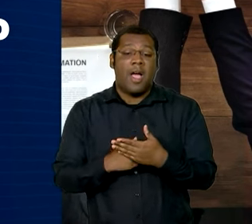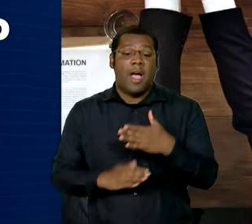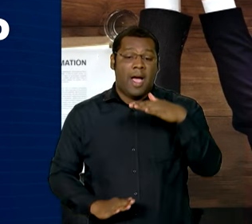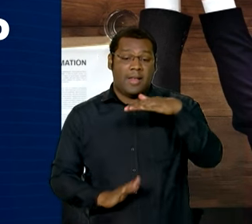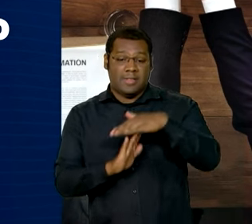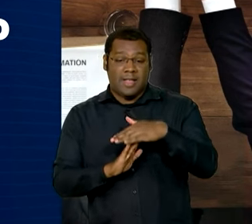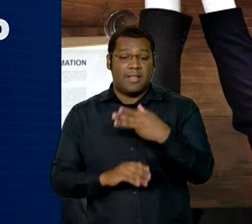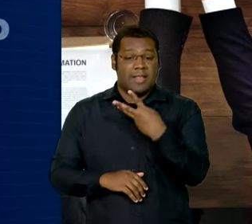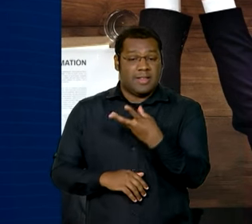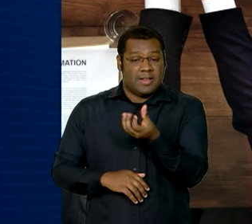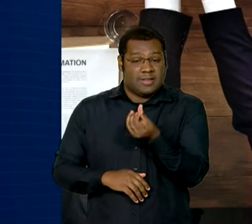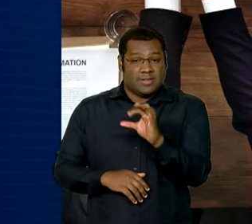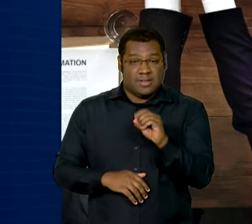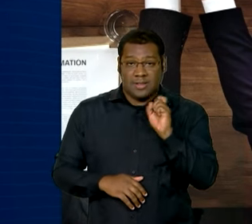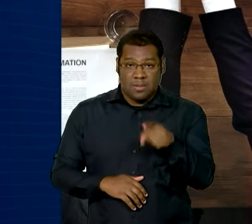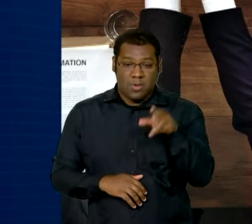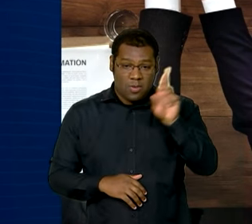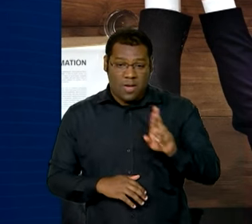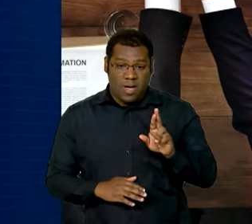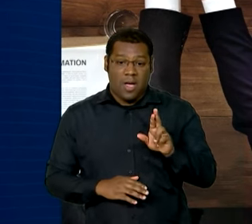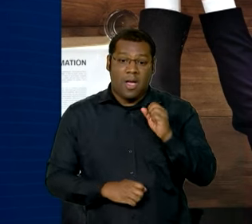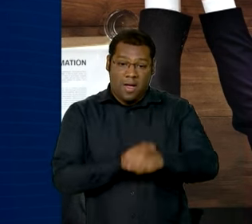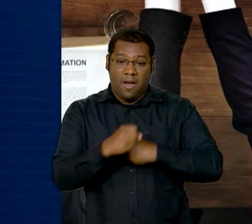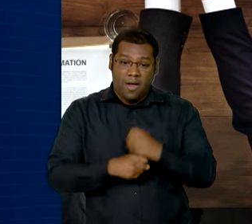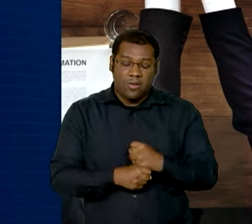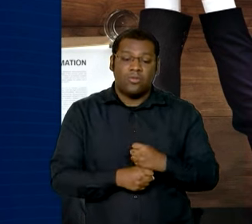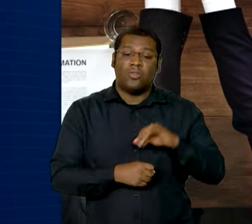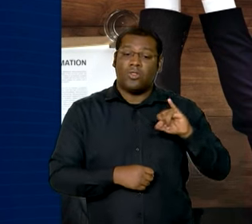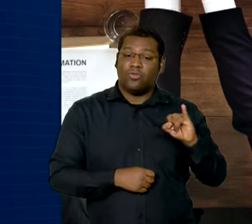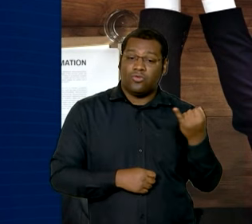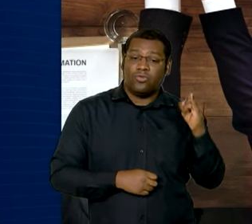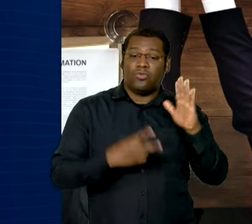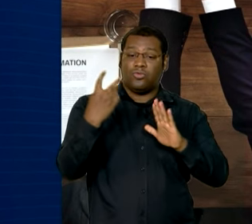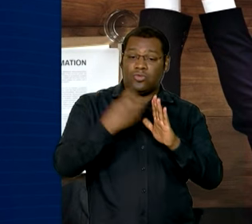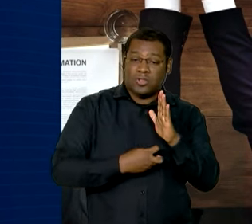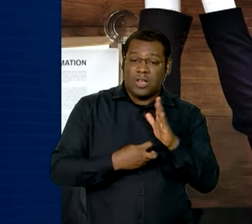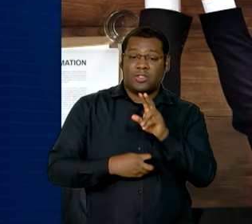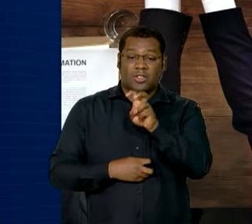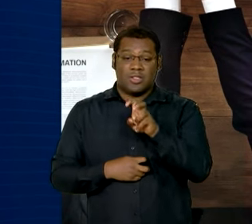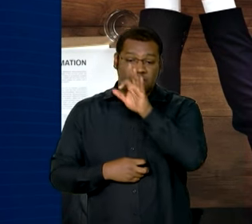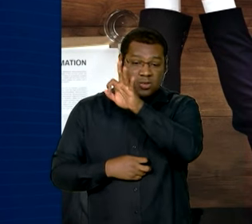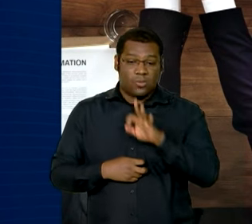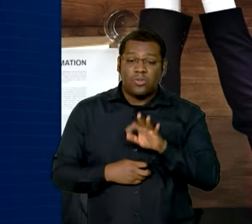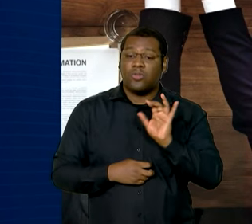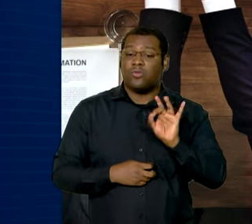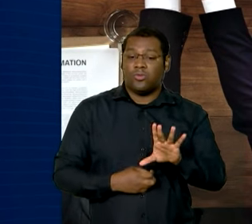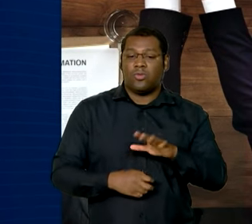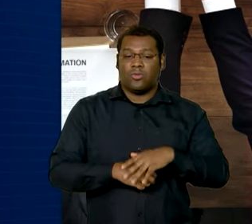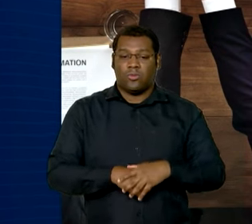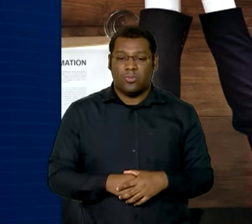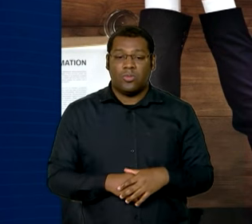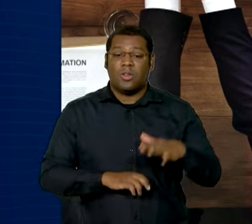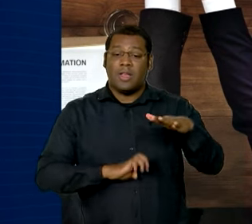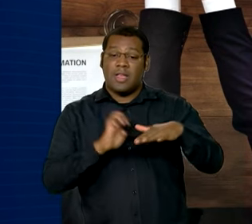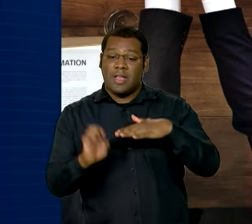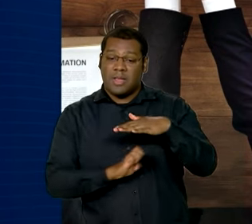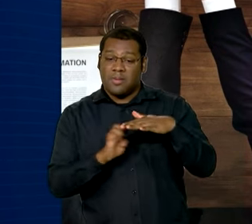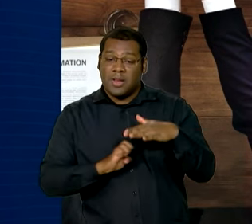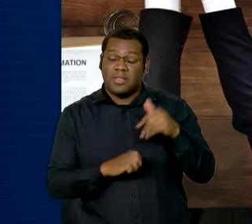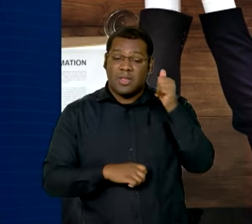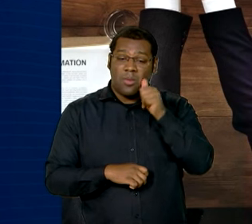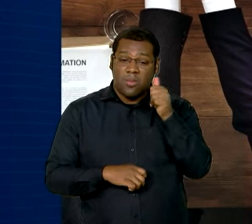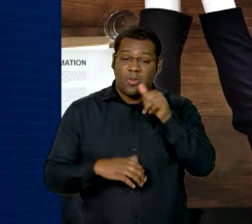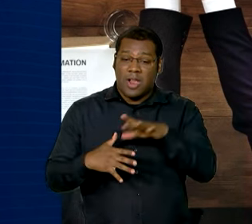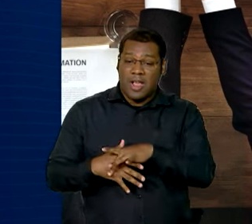ao ano. Terá taxa de juros de 5% ao ano. Empresas lideradas por mulheres